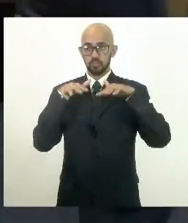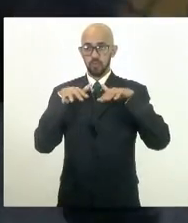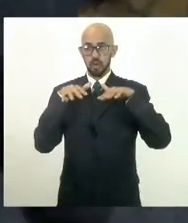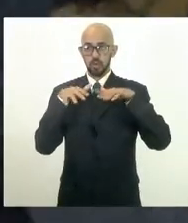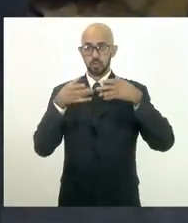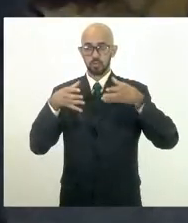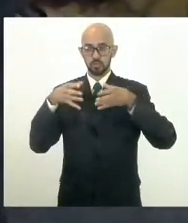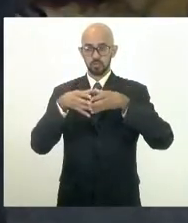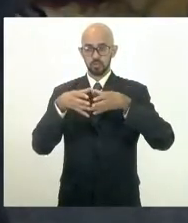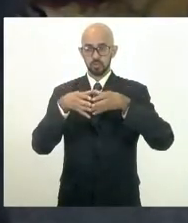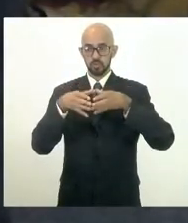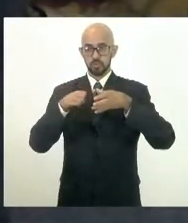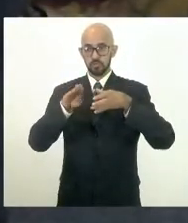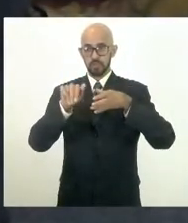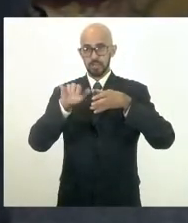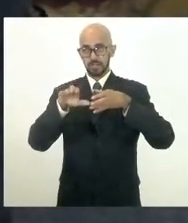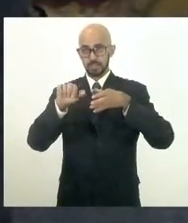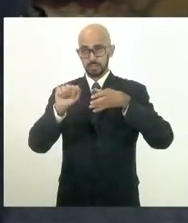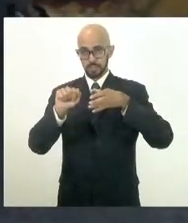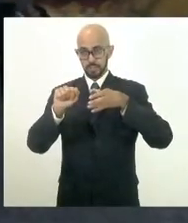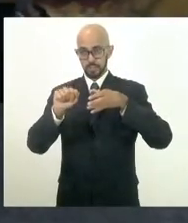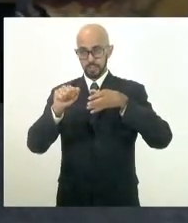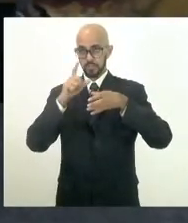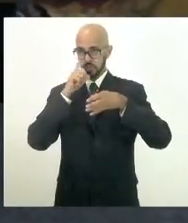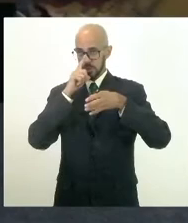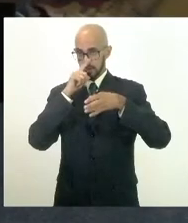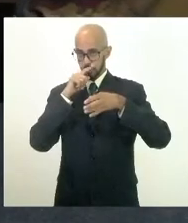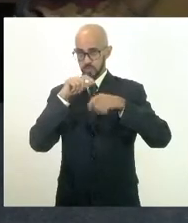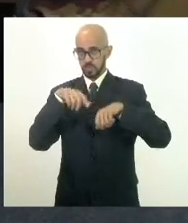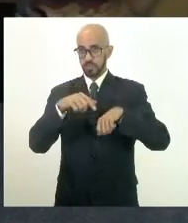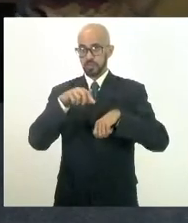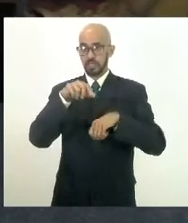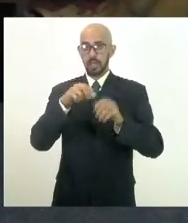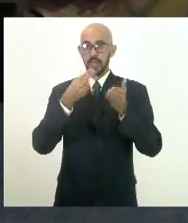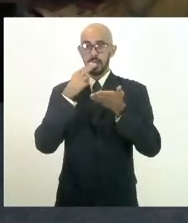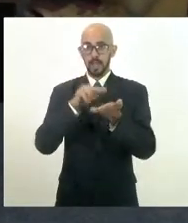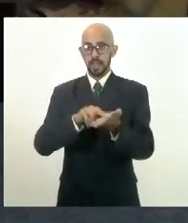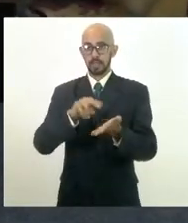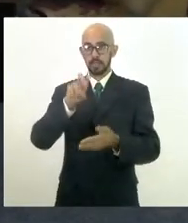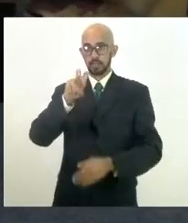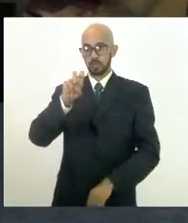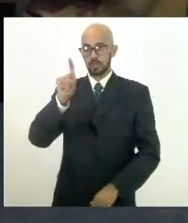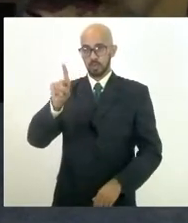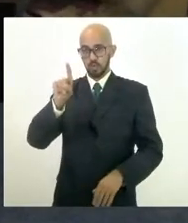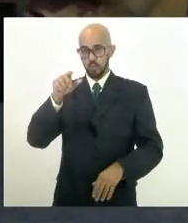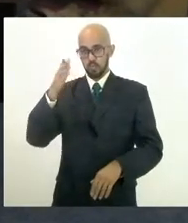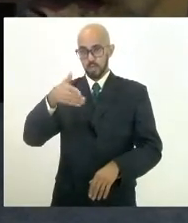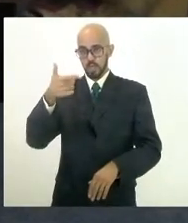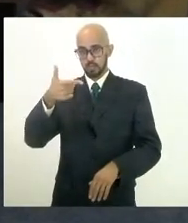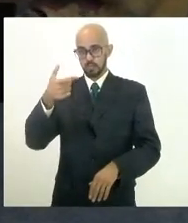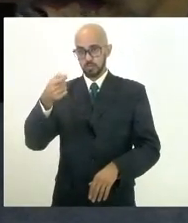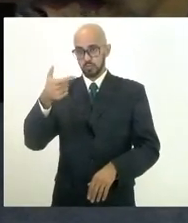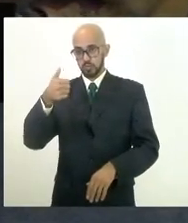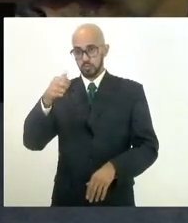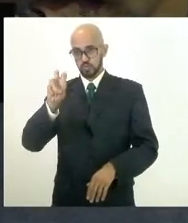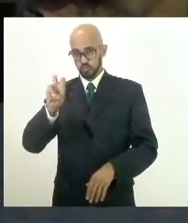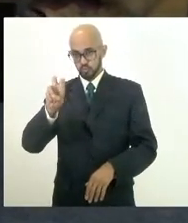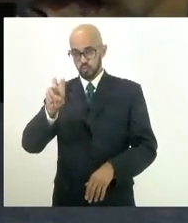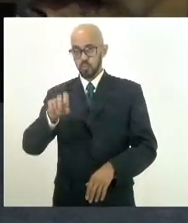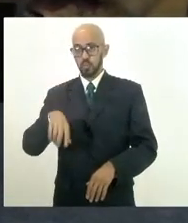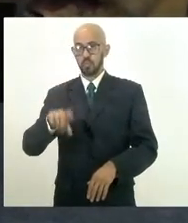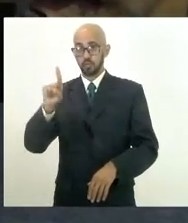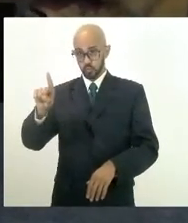Bacias Hidrográficas, carta número 51 de 21, assinada pelo ex-prefeito José